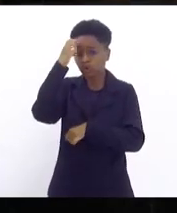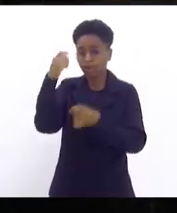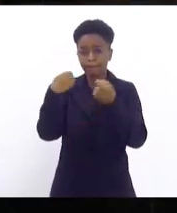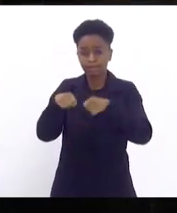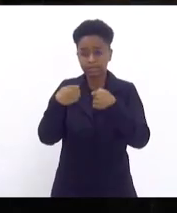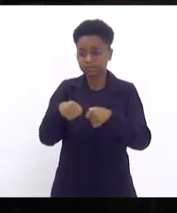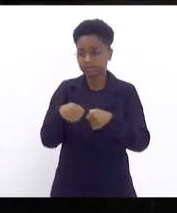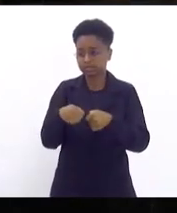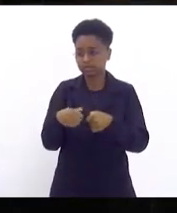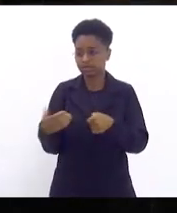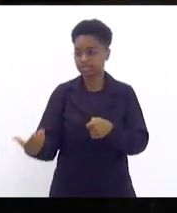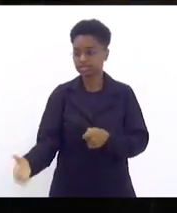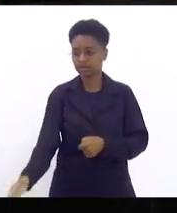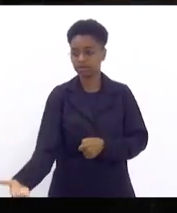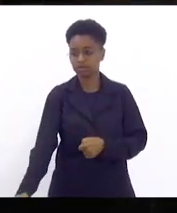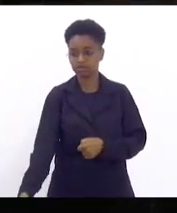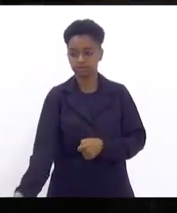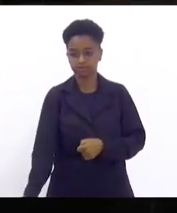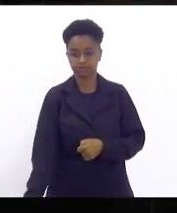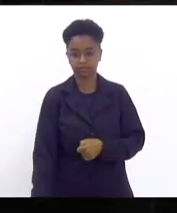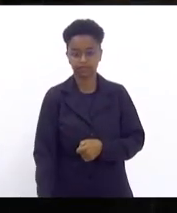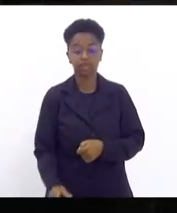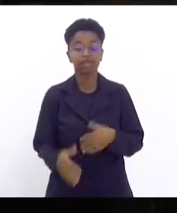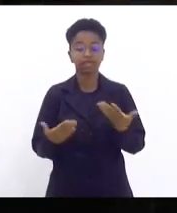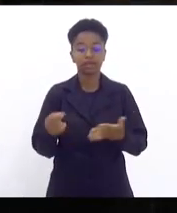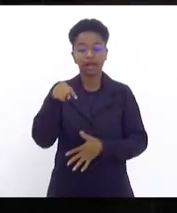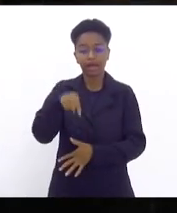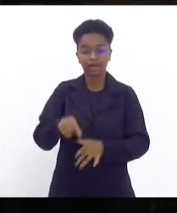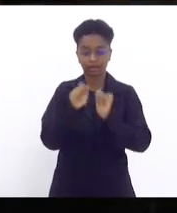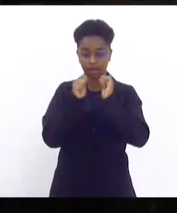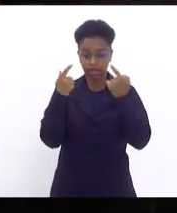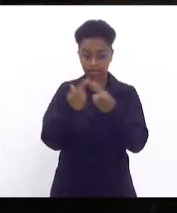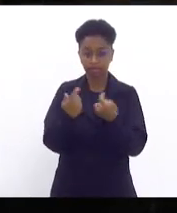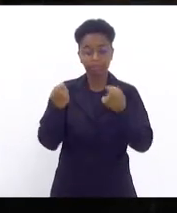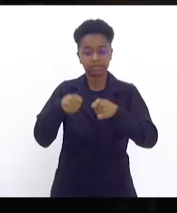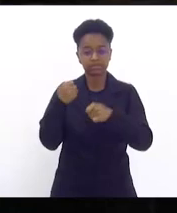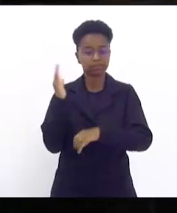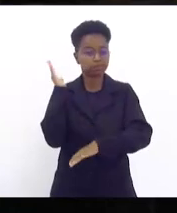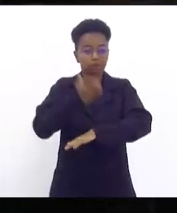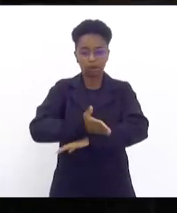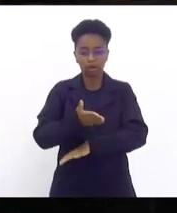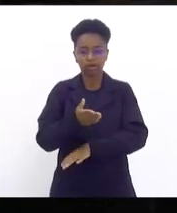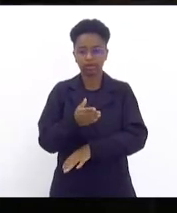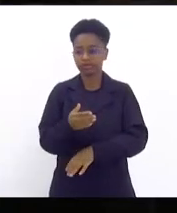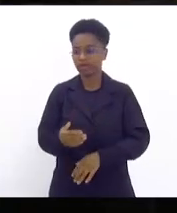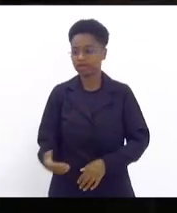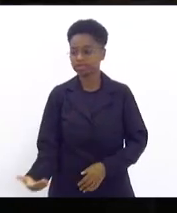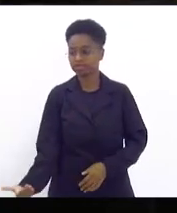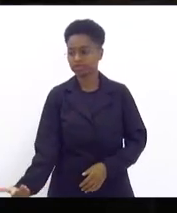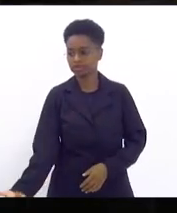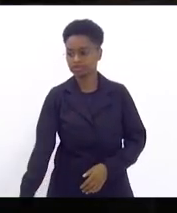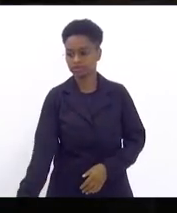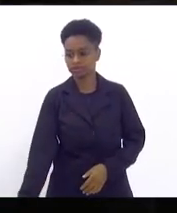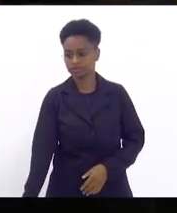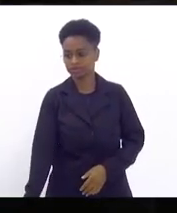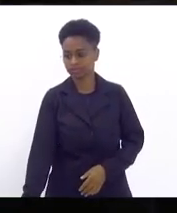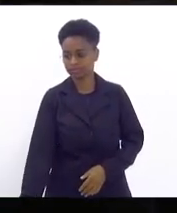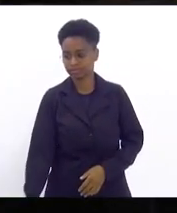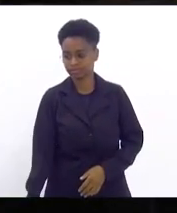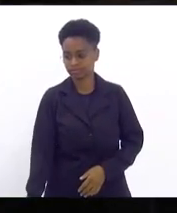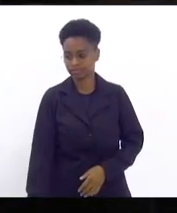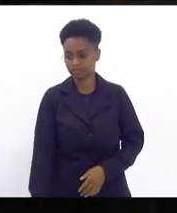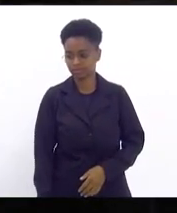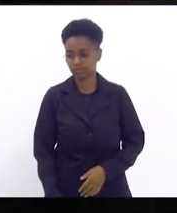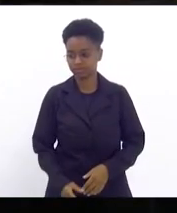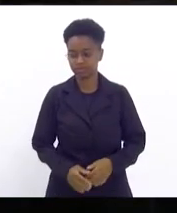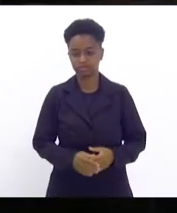de discussão aqui na Casa do Povo para superação, para que nós possamos caminhar para um ambiente em que